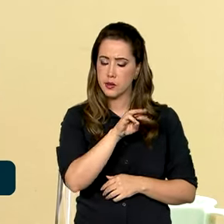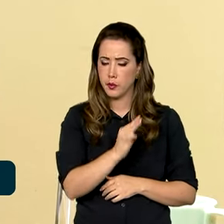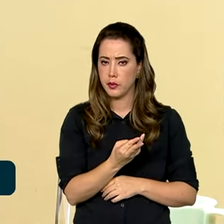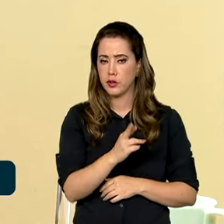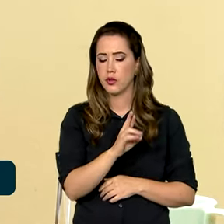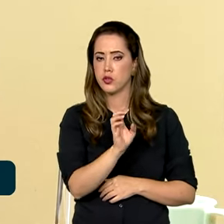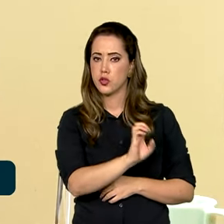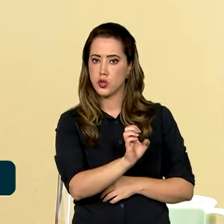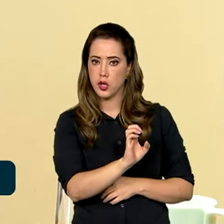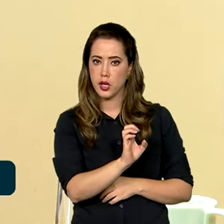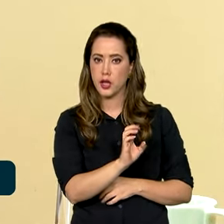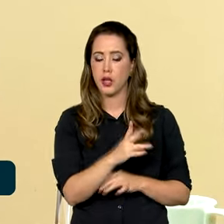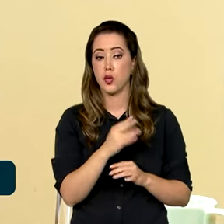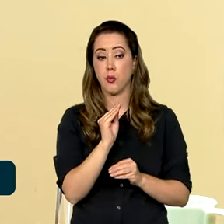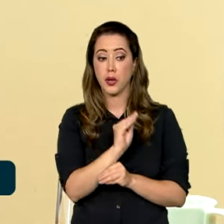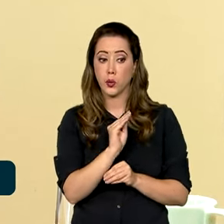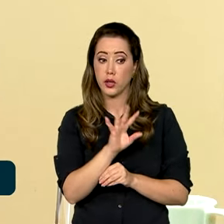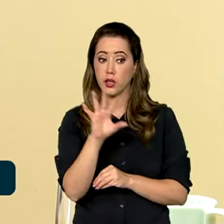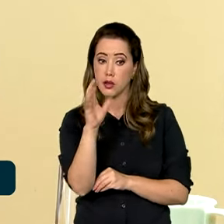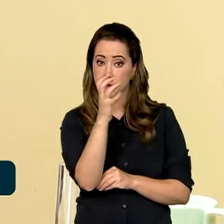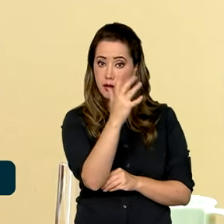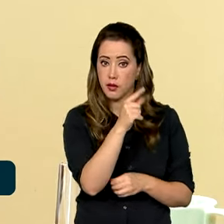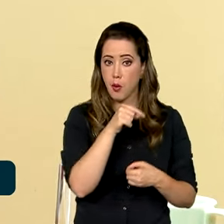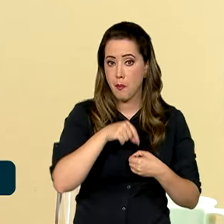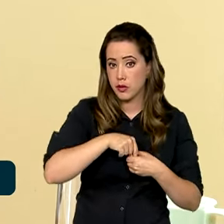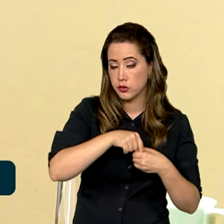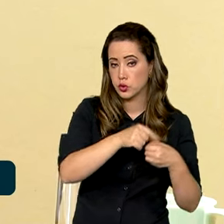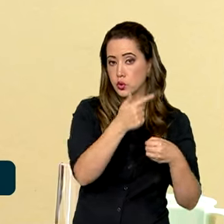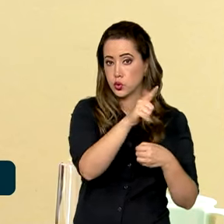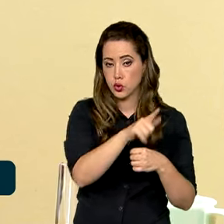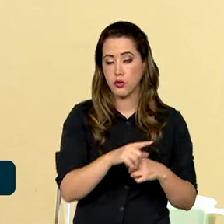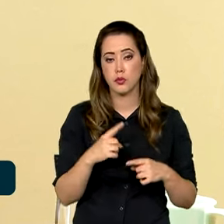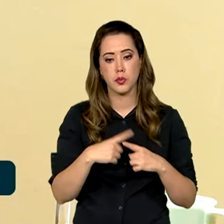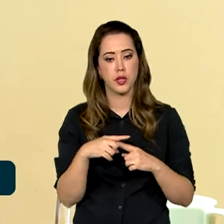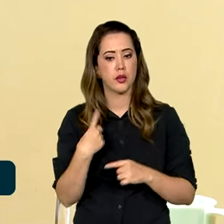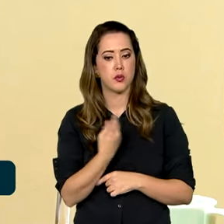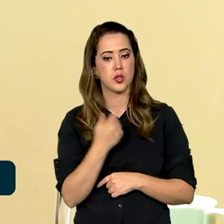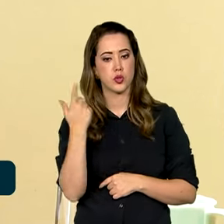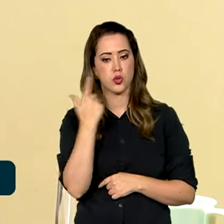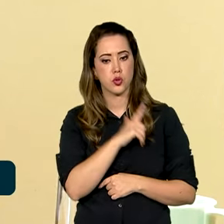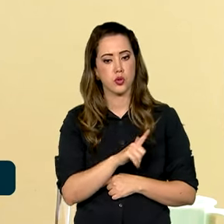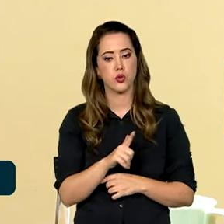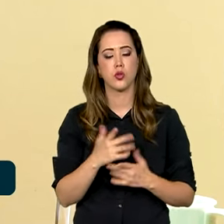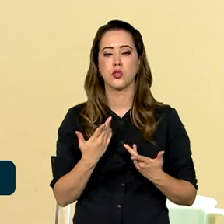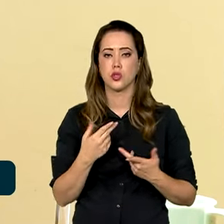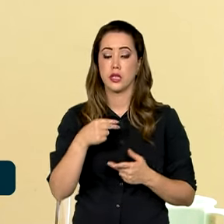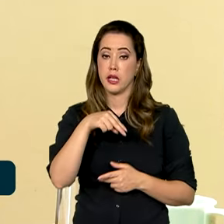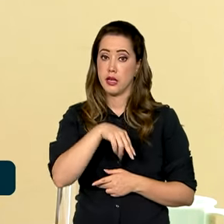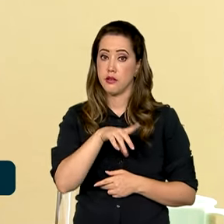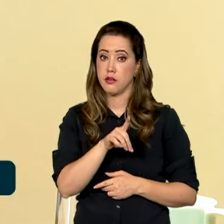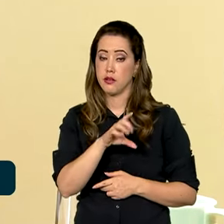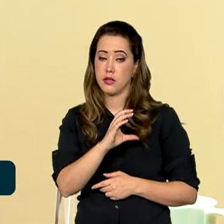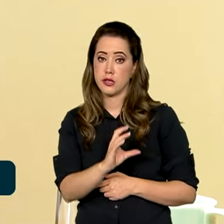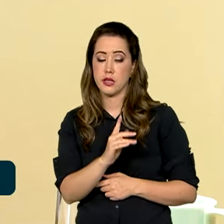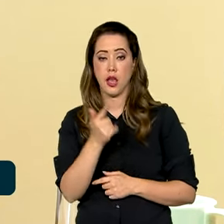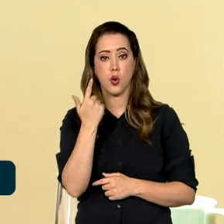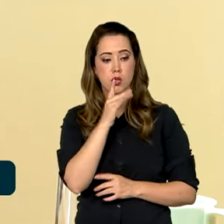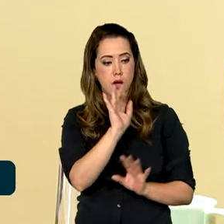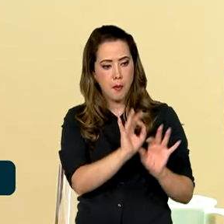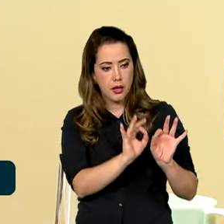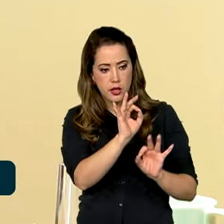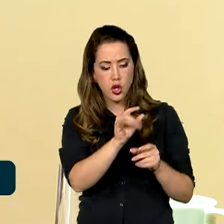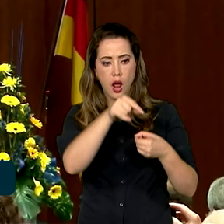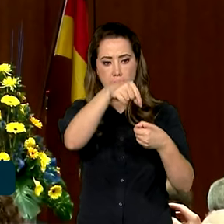restauração florestal, porque uma das formas de conseguirmos as nossas MDCs é fazendo planos de